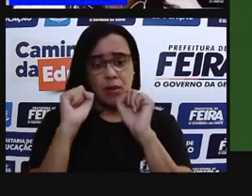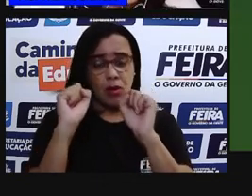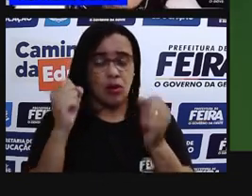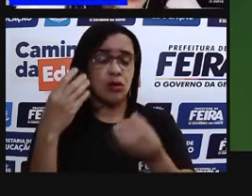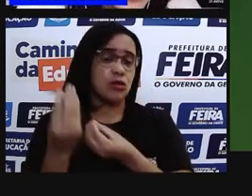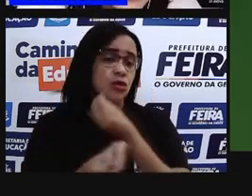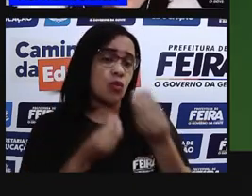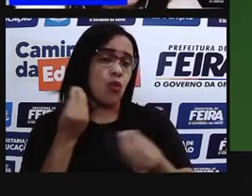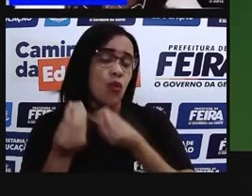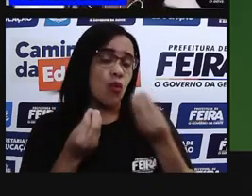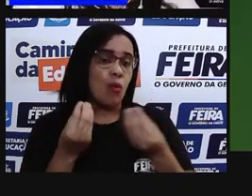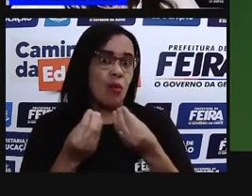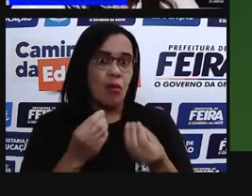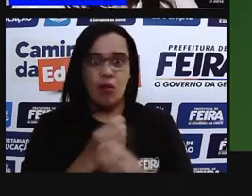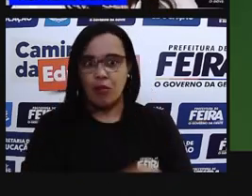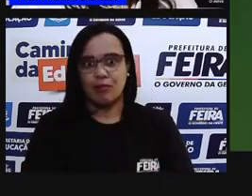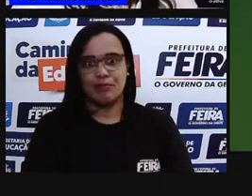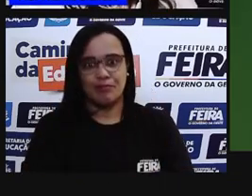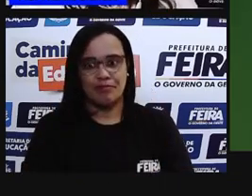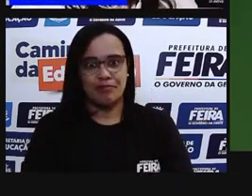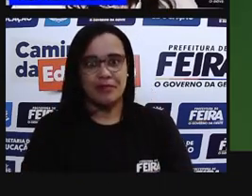usar um pouco mais, né?